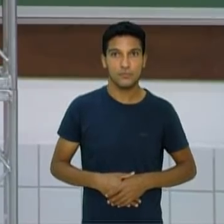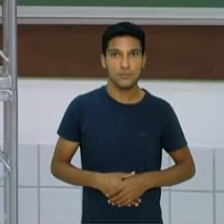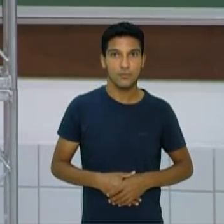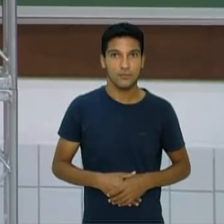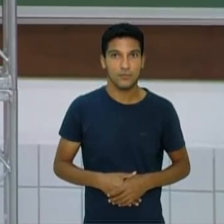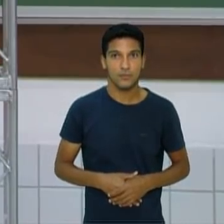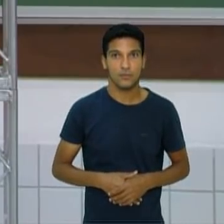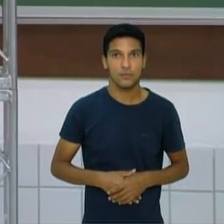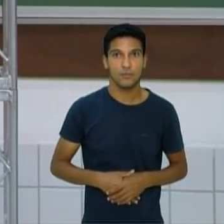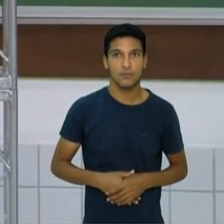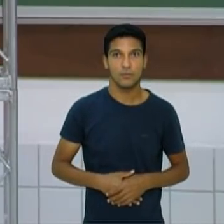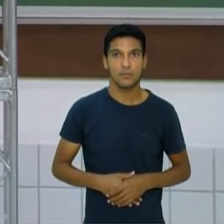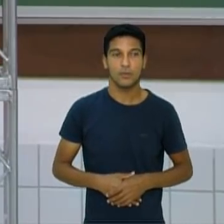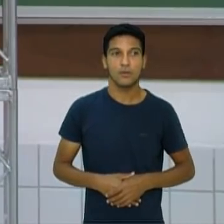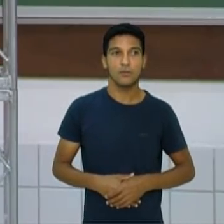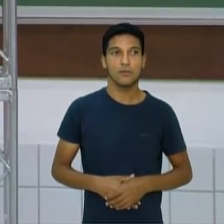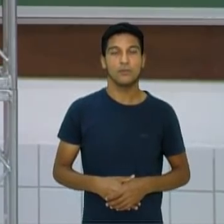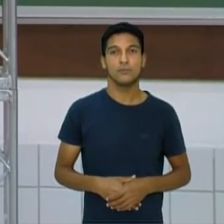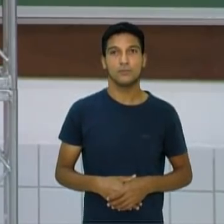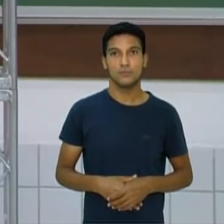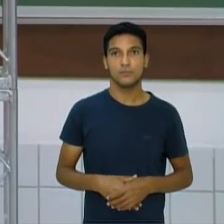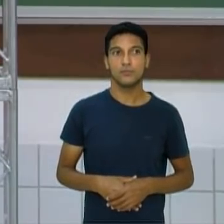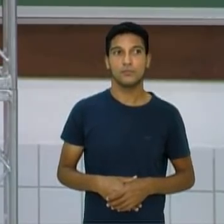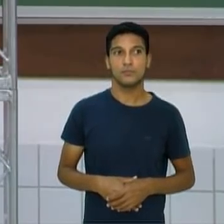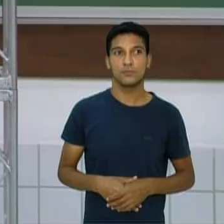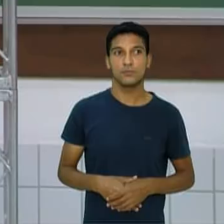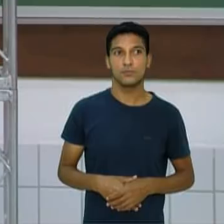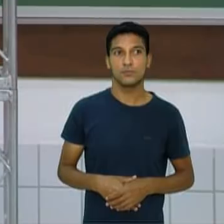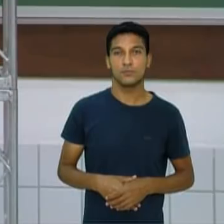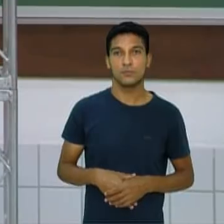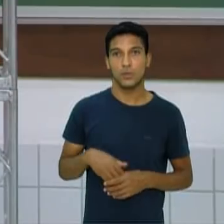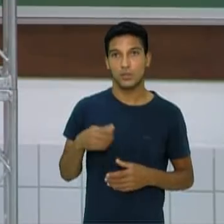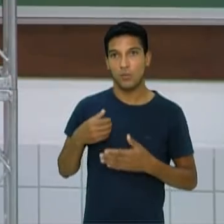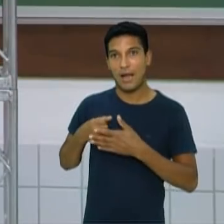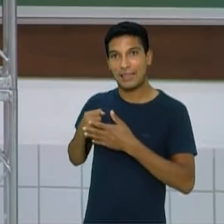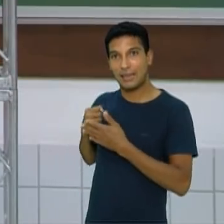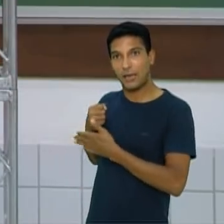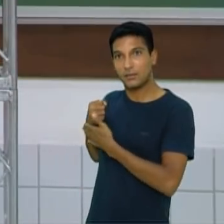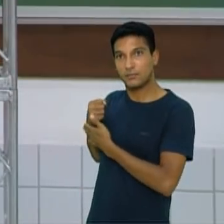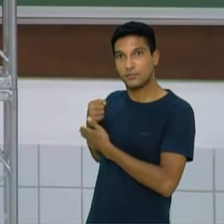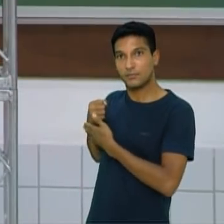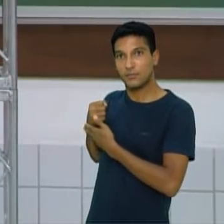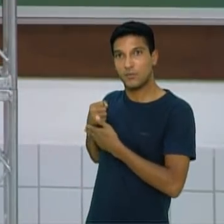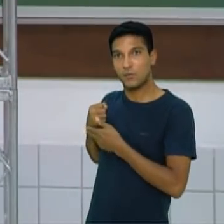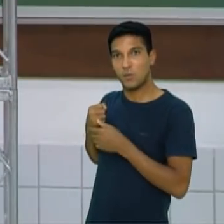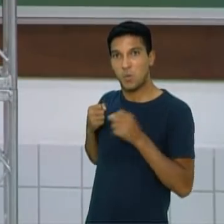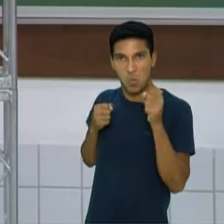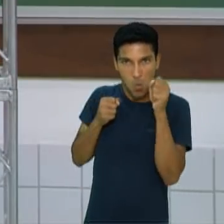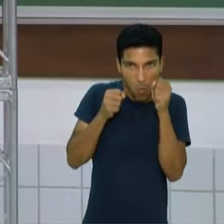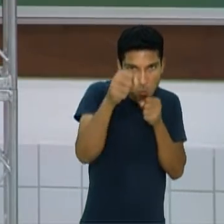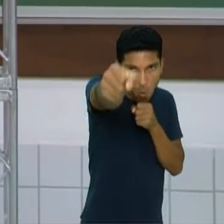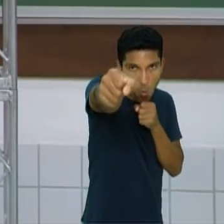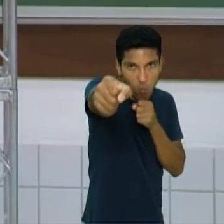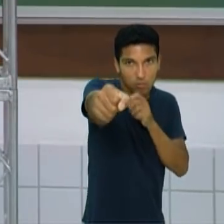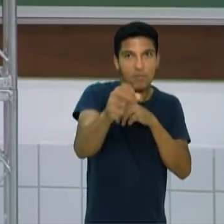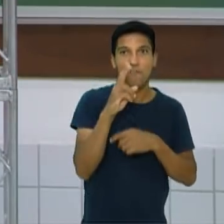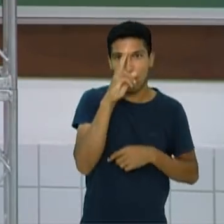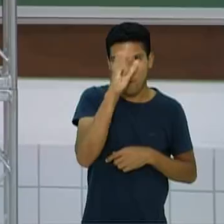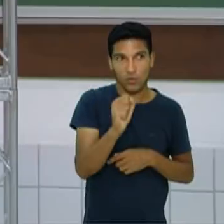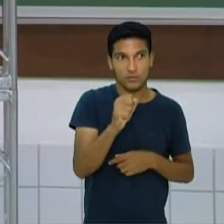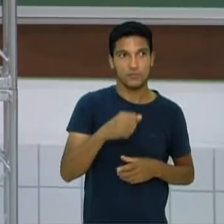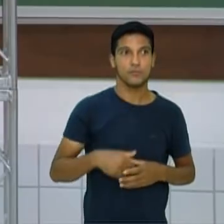eu impulsione mais esse punho. Então, eu faço um soco mais forte à frente. Beleza? Então, o jebe.